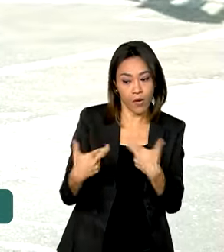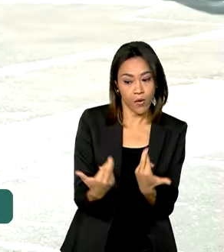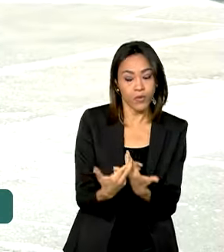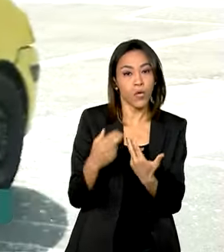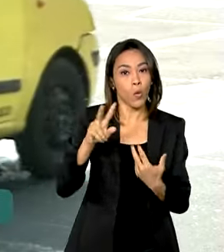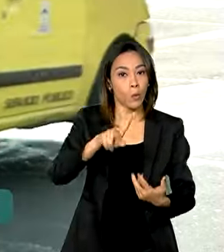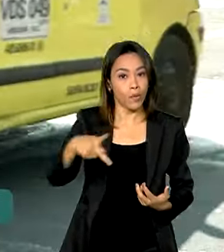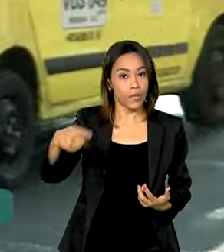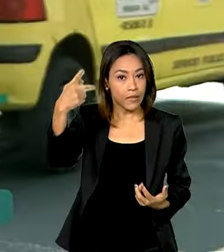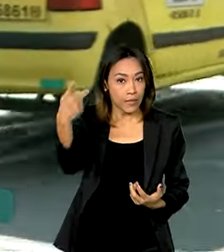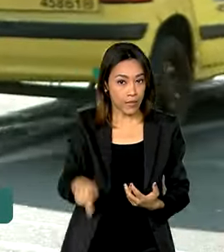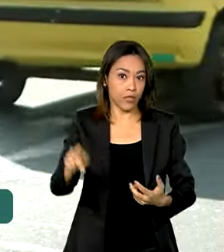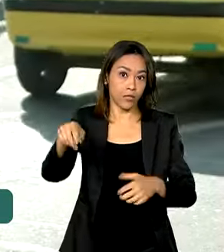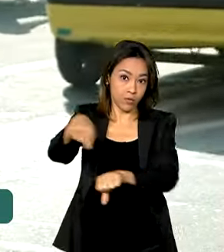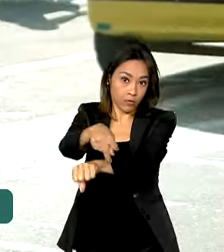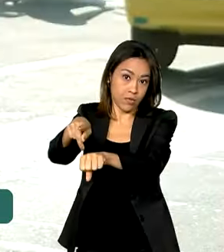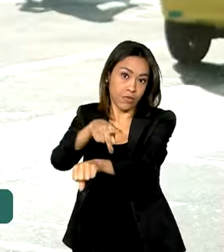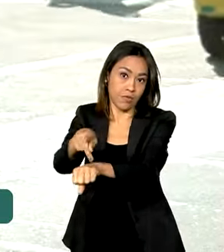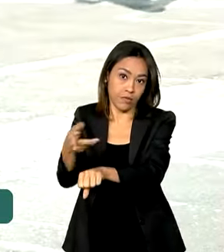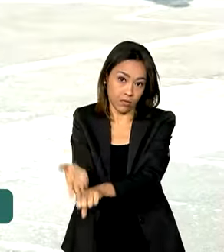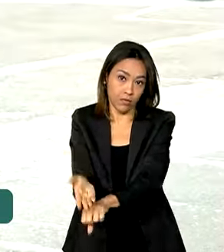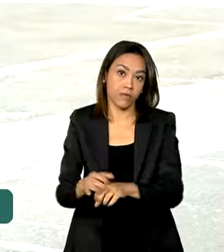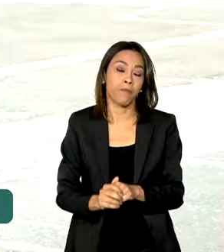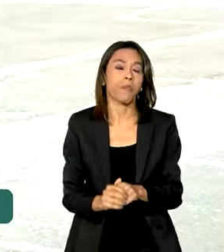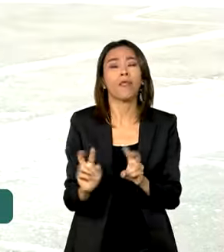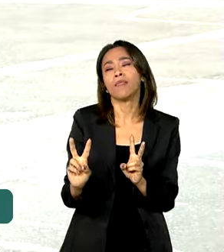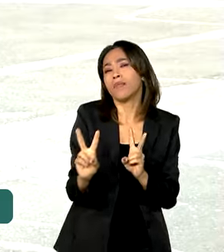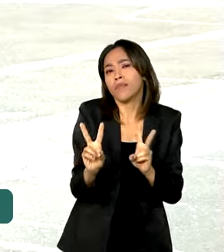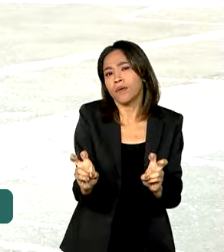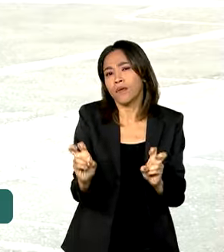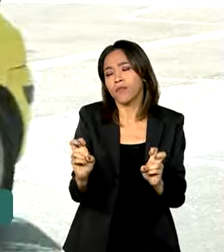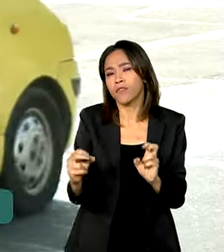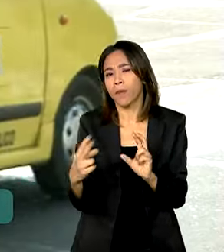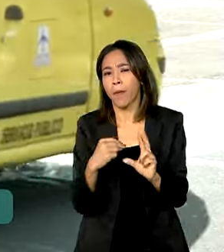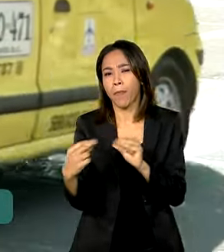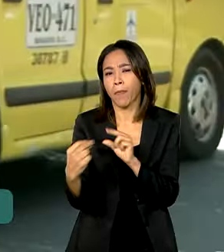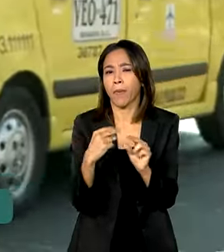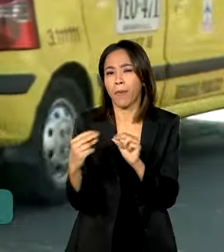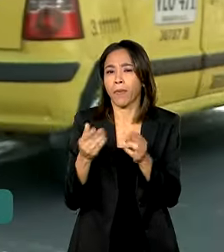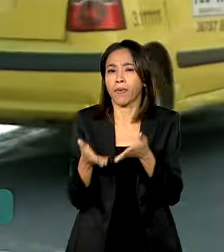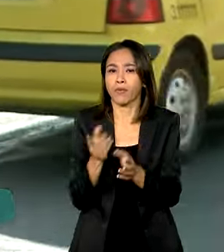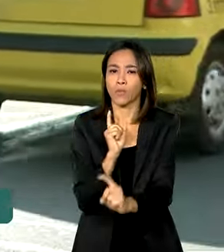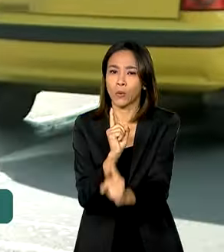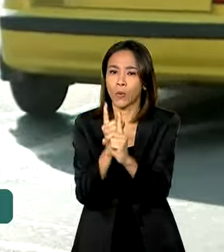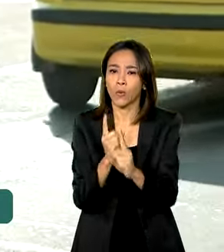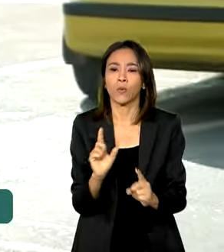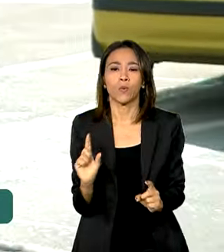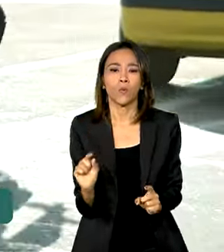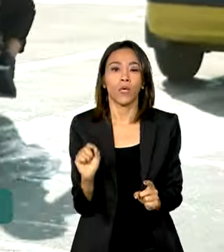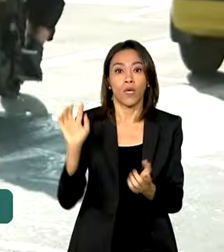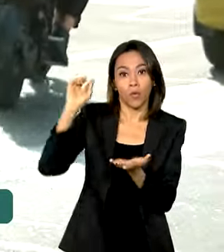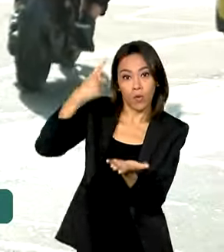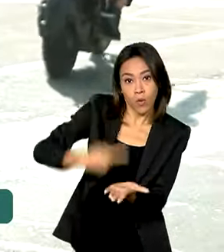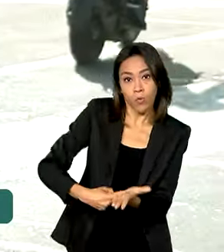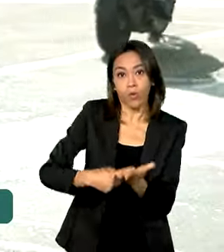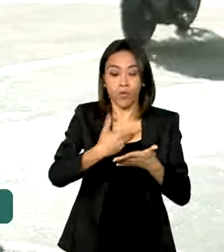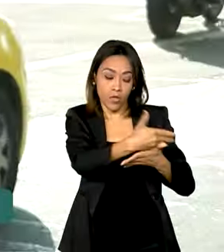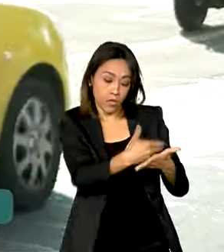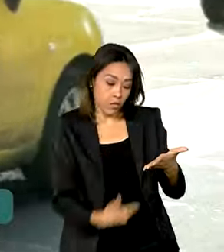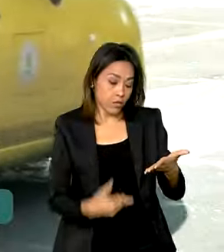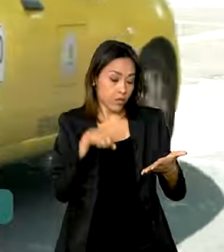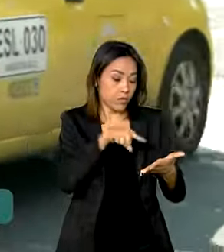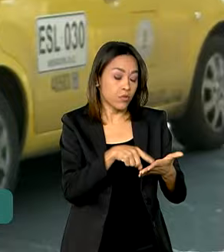colombiano, Gustavo Petro. Entre os temas que serão tratados neste encontro, estão as agendas de comércio e